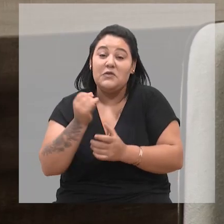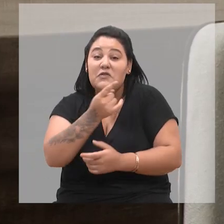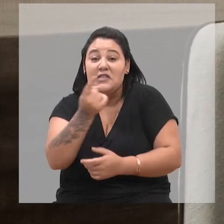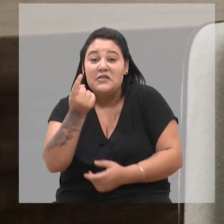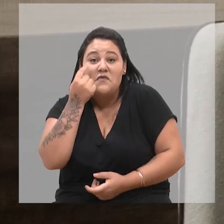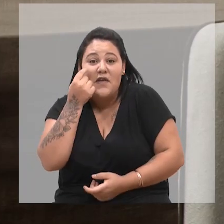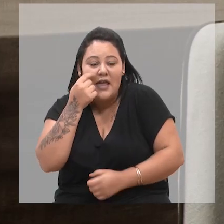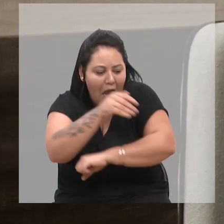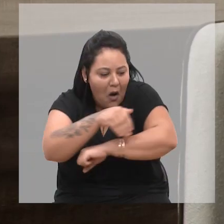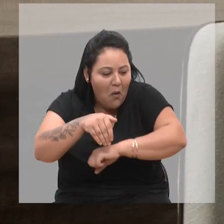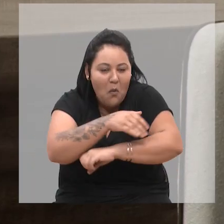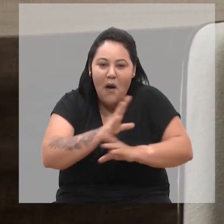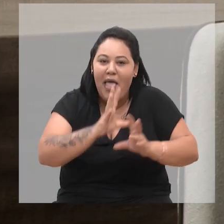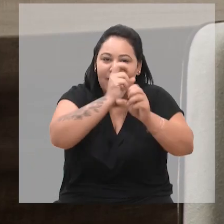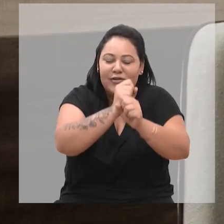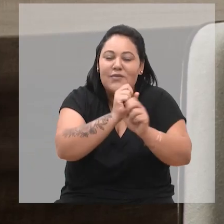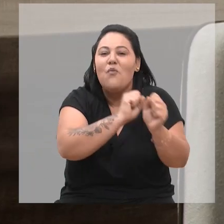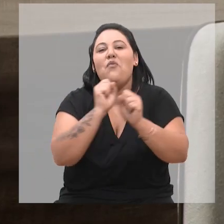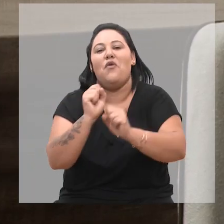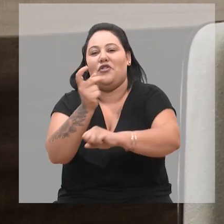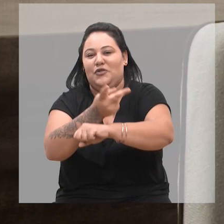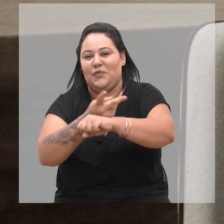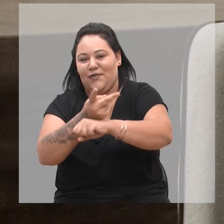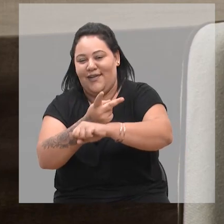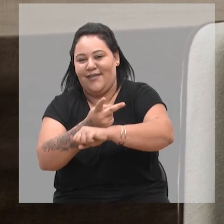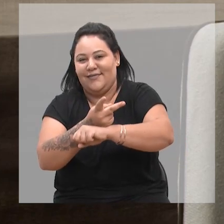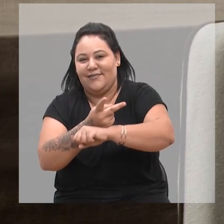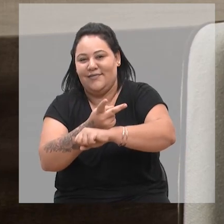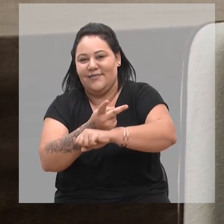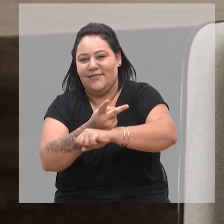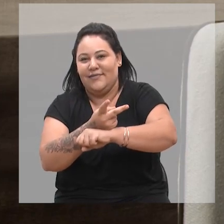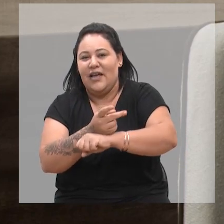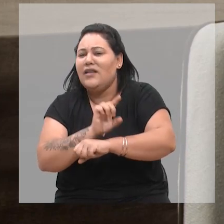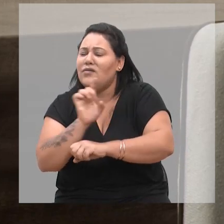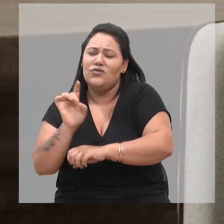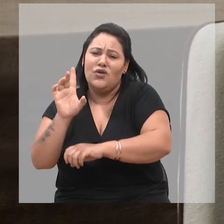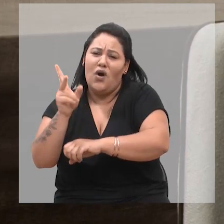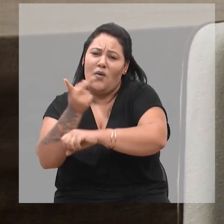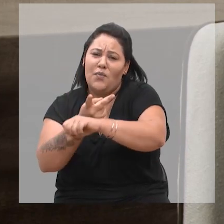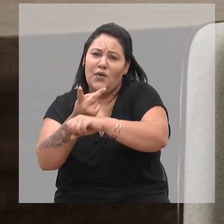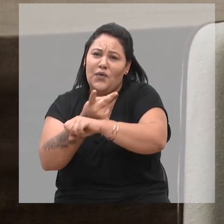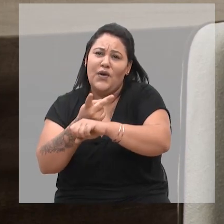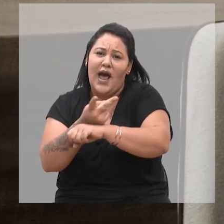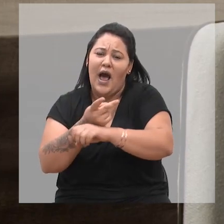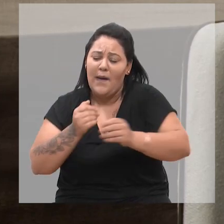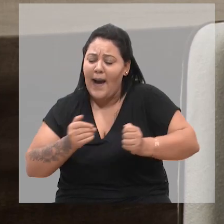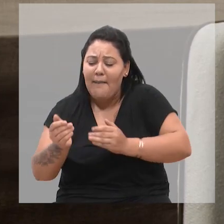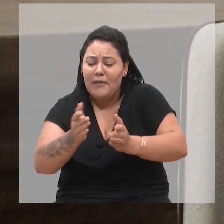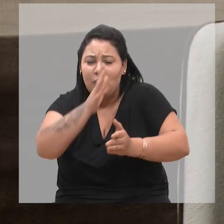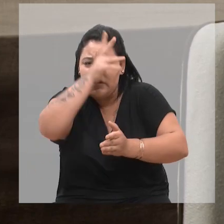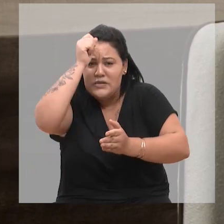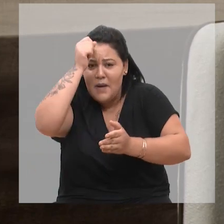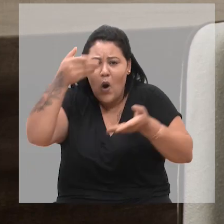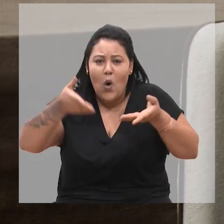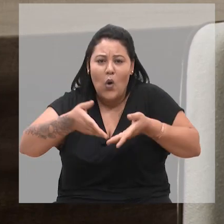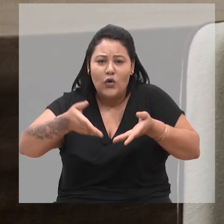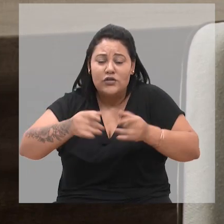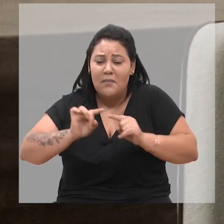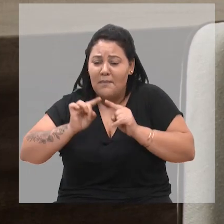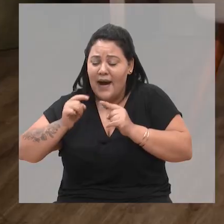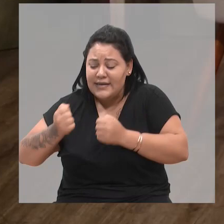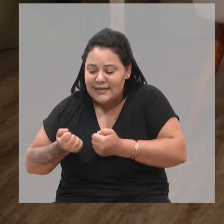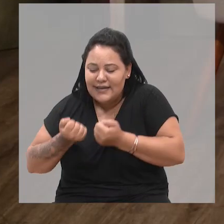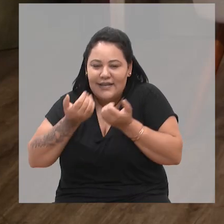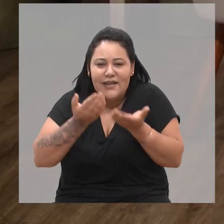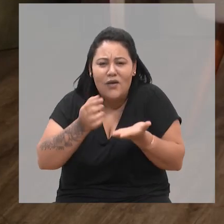se aparecer um animalzinho na rua, procurem não só a Canelo Municipal